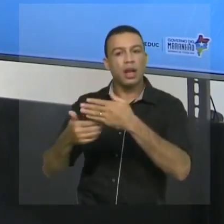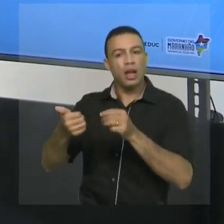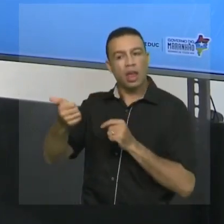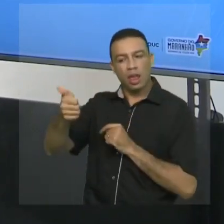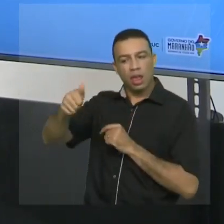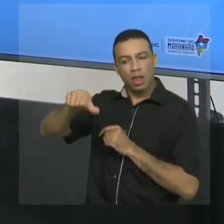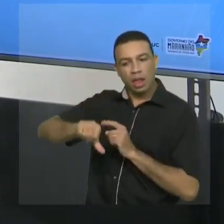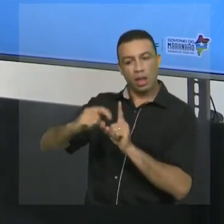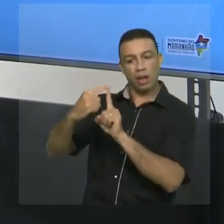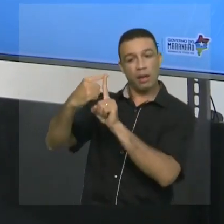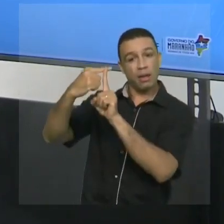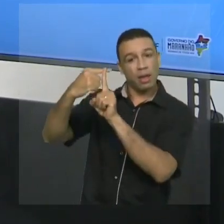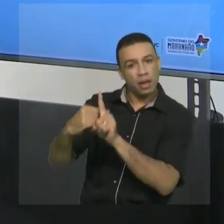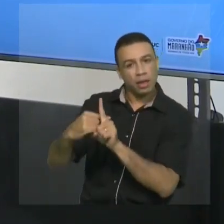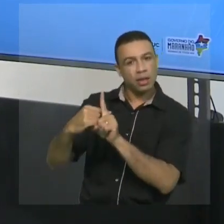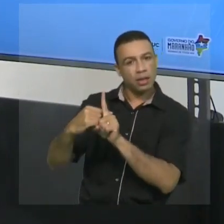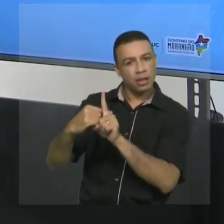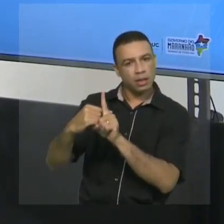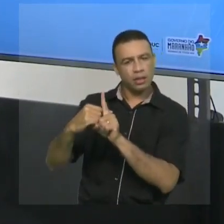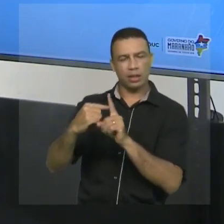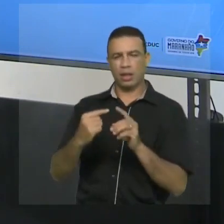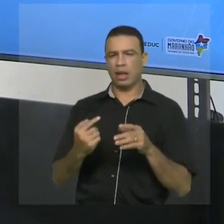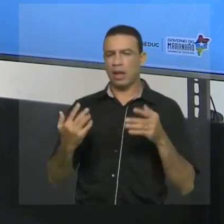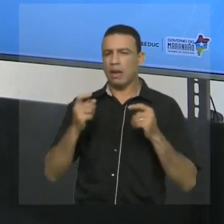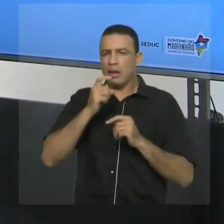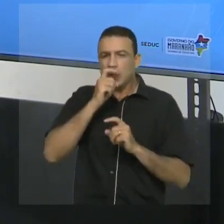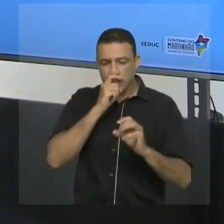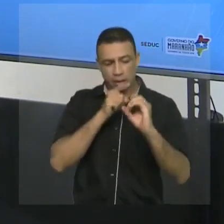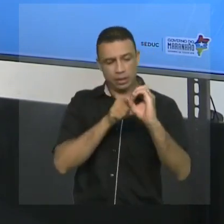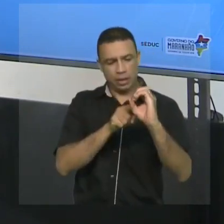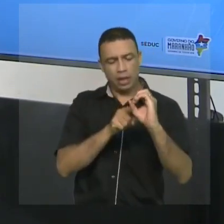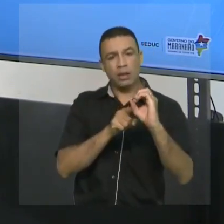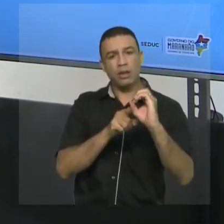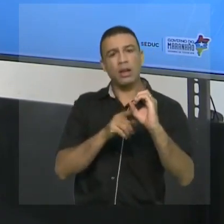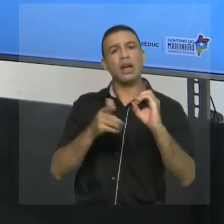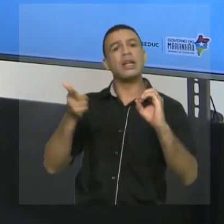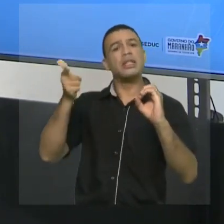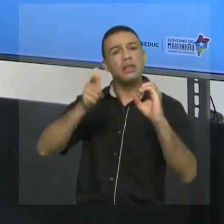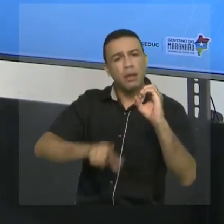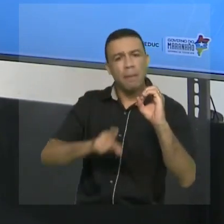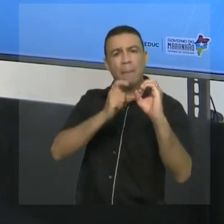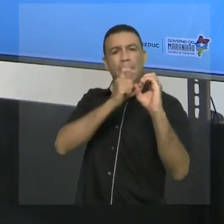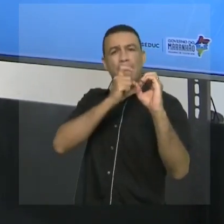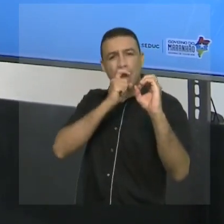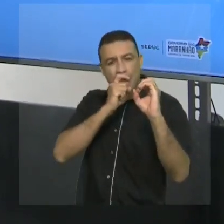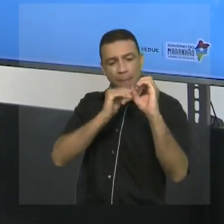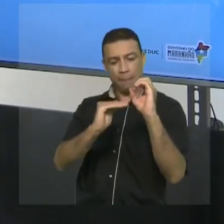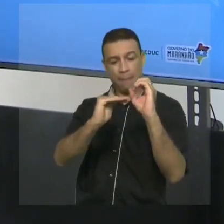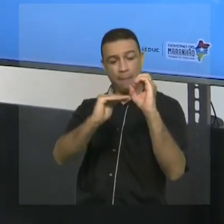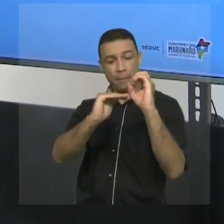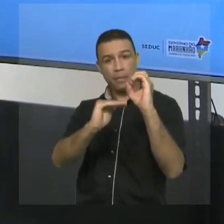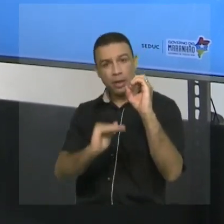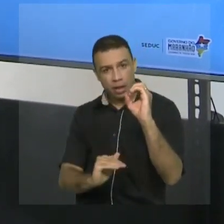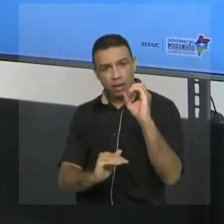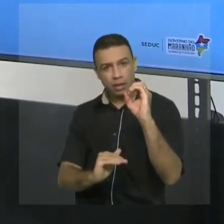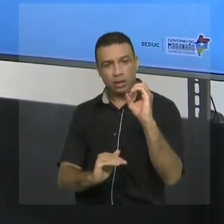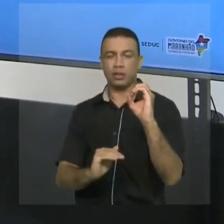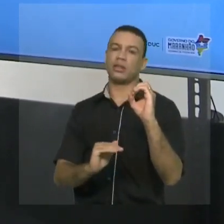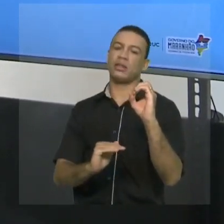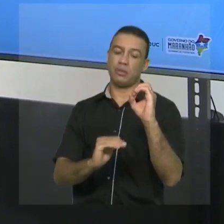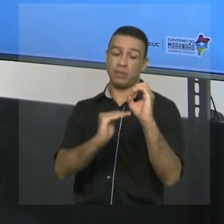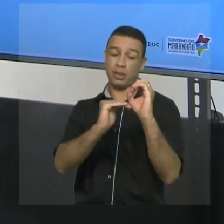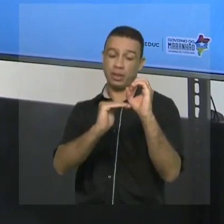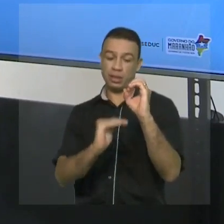frio ainda. Ora, se aquele dia foi batizado com zero e teve um dia mais frio, eu preciso de números